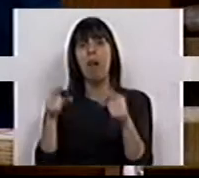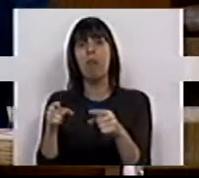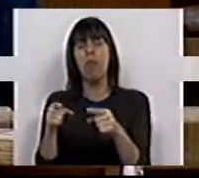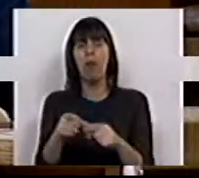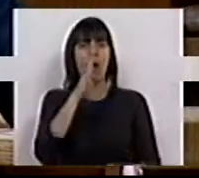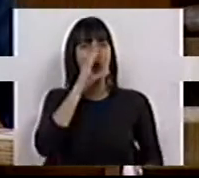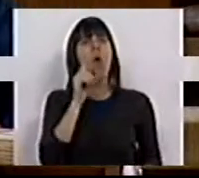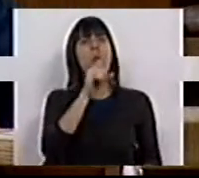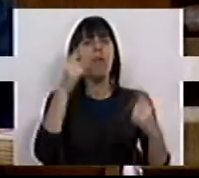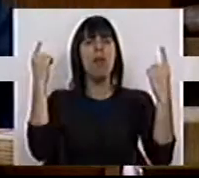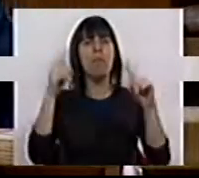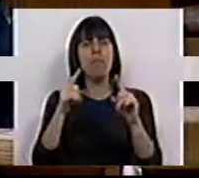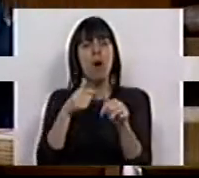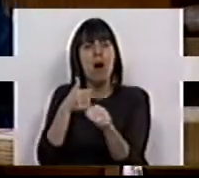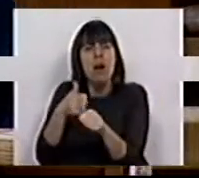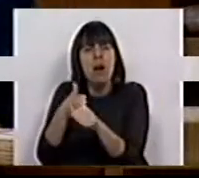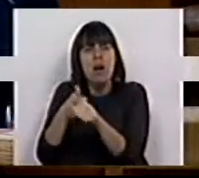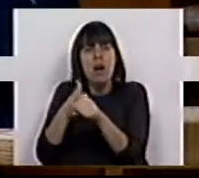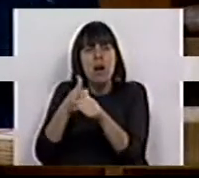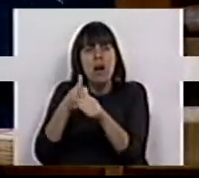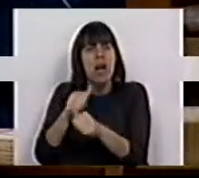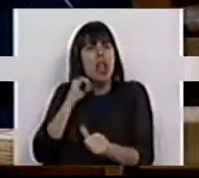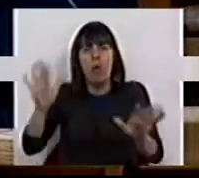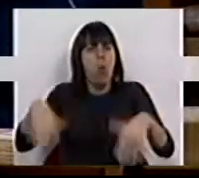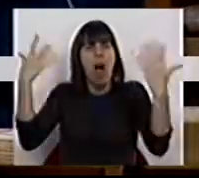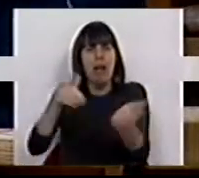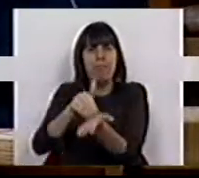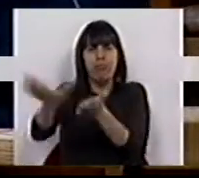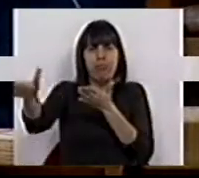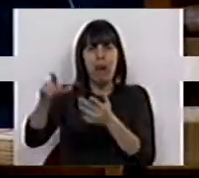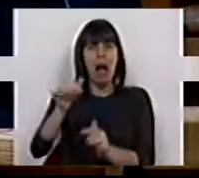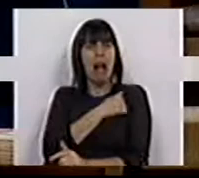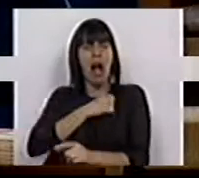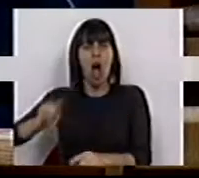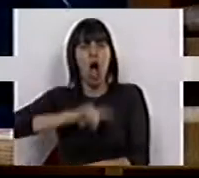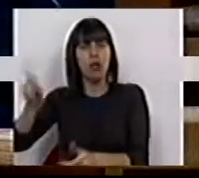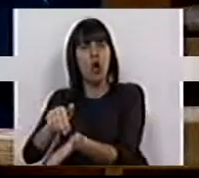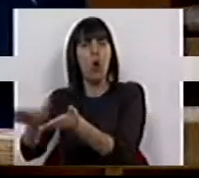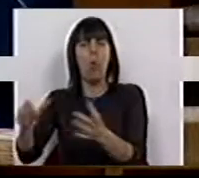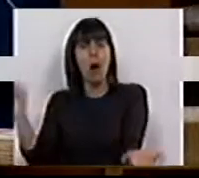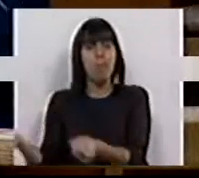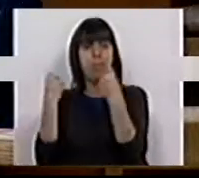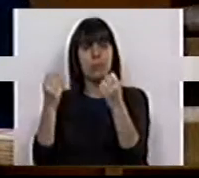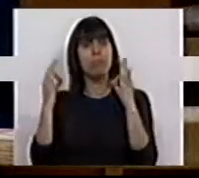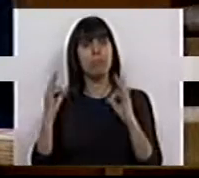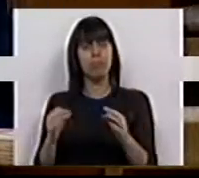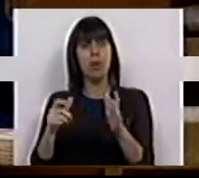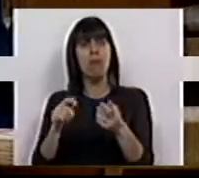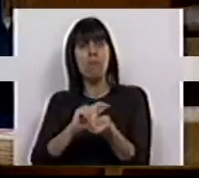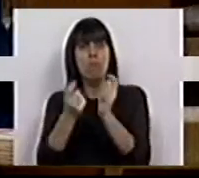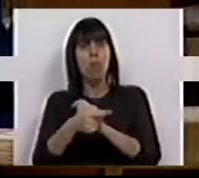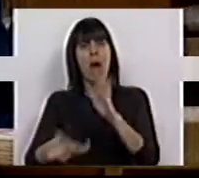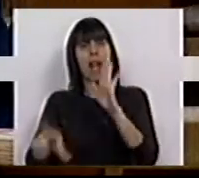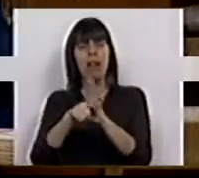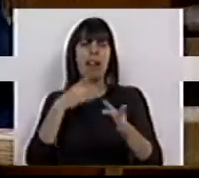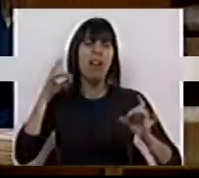O Governo apenas a perseguiu, disposto a despejar a família da sua casa e recusou mesmo mudar a lei para